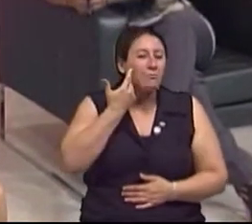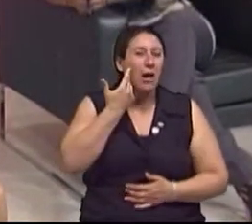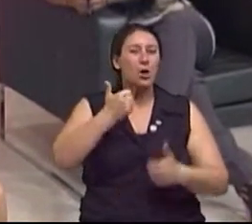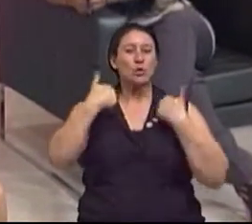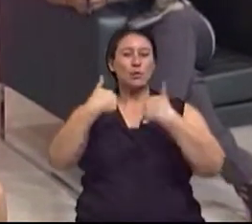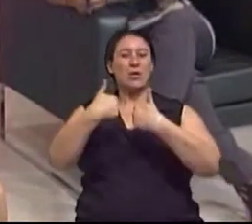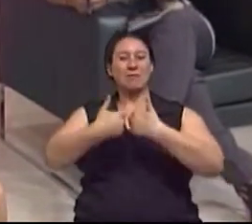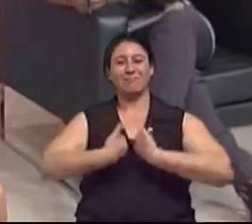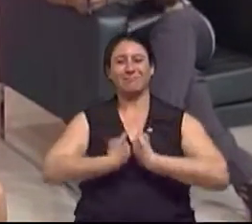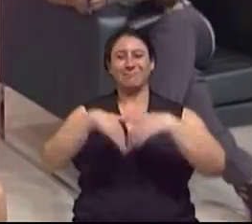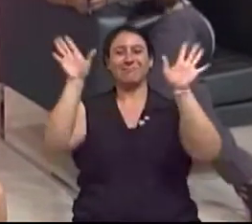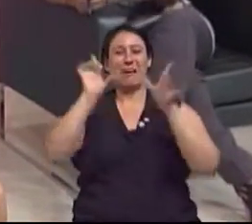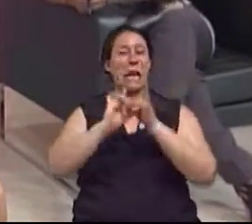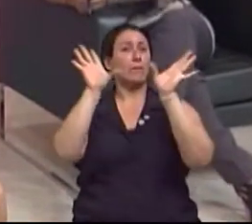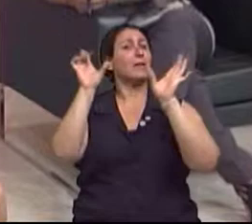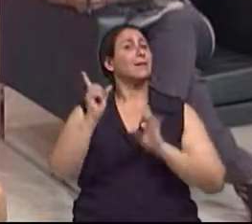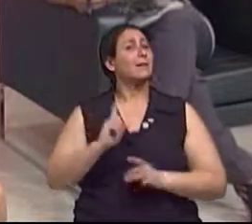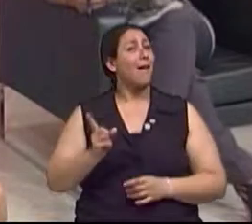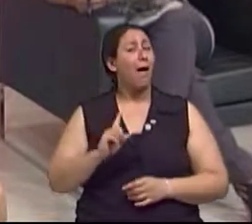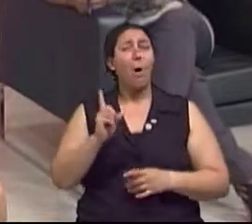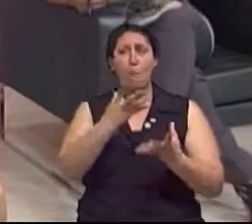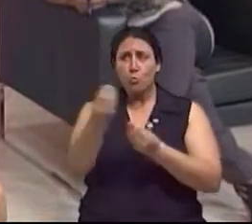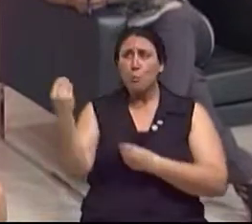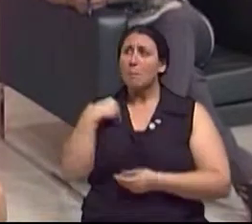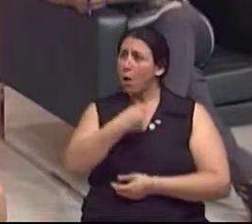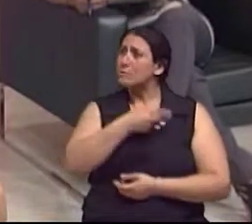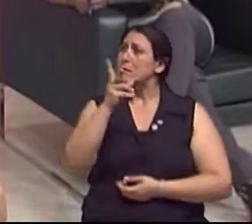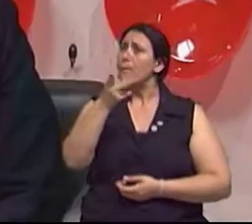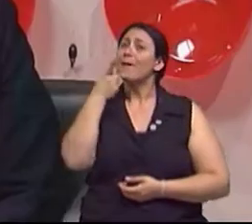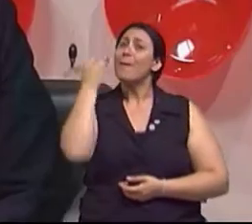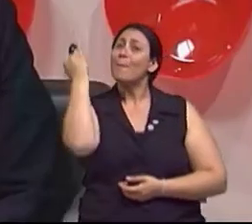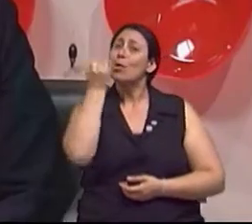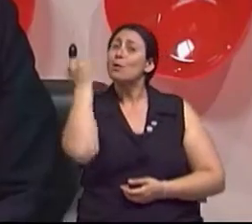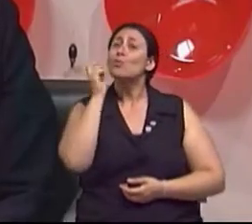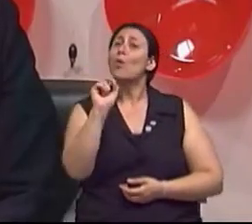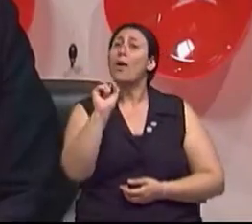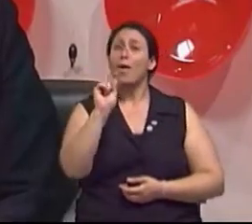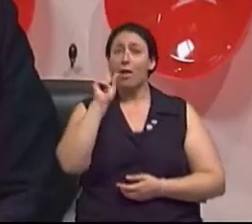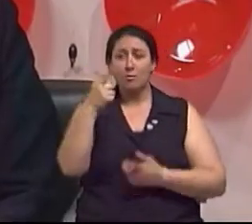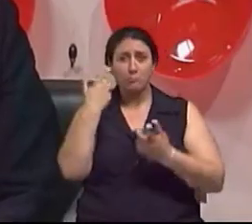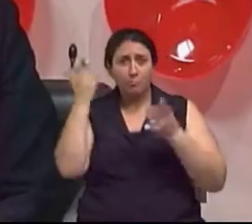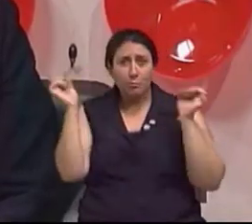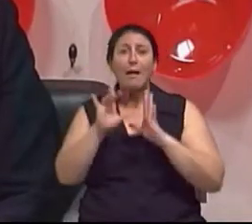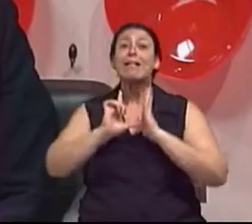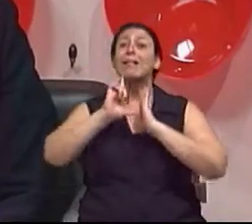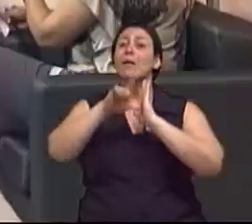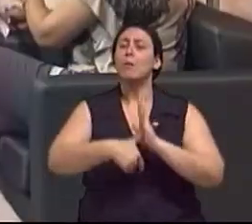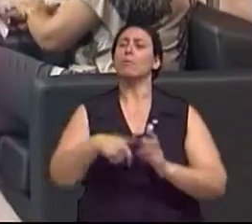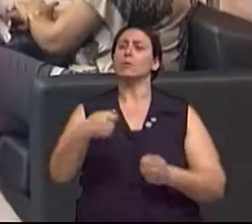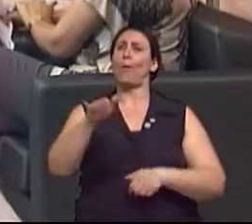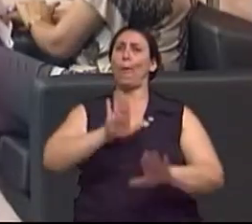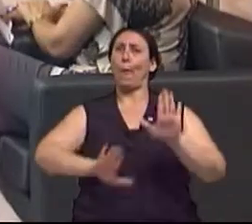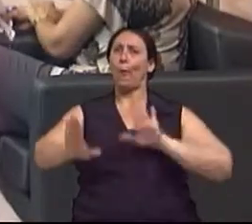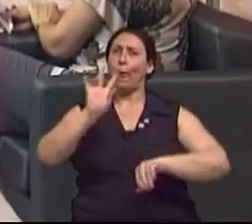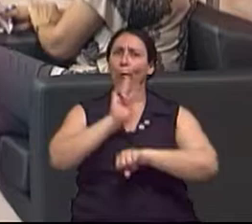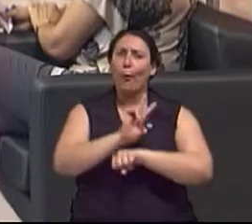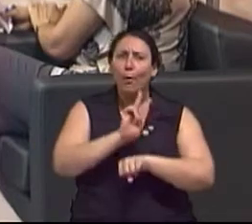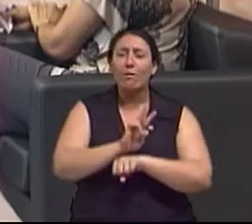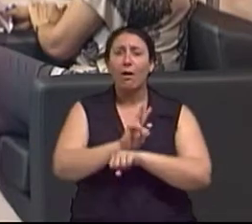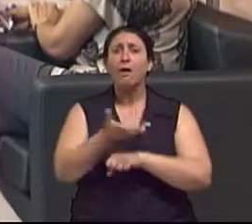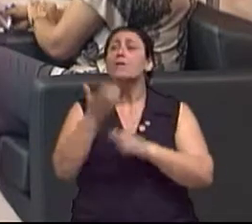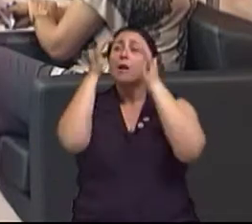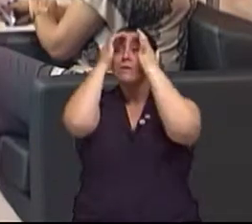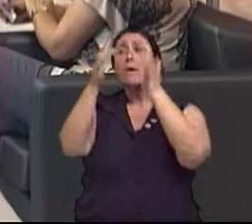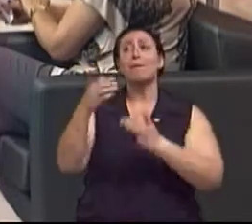de cirurgia mesmo, o sucesso é depois do pós-operatório, os cuidados que o paciente tem que ter e se ele obedece o médico, né?